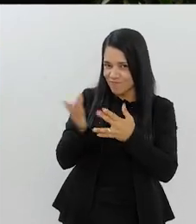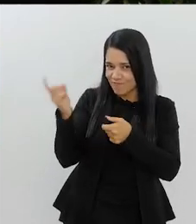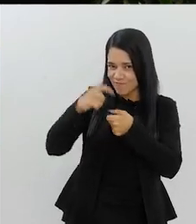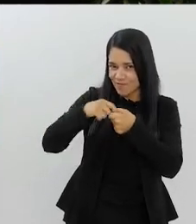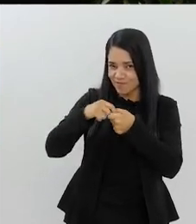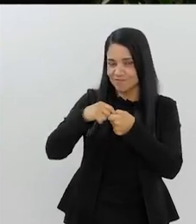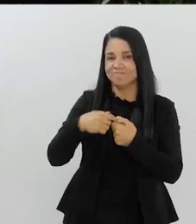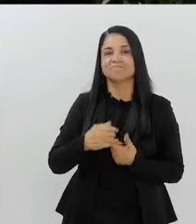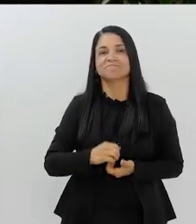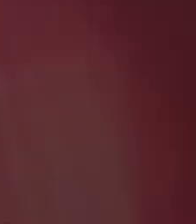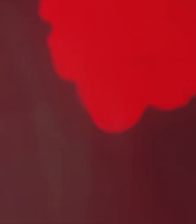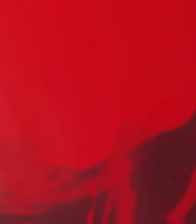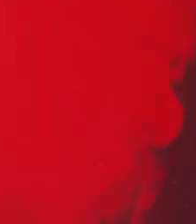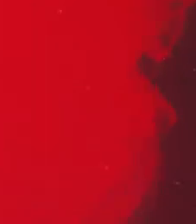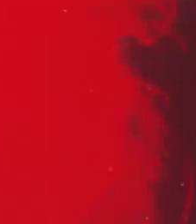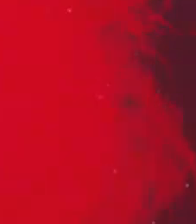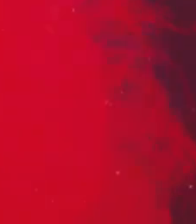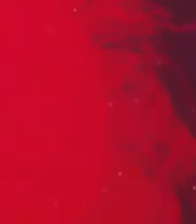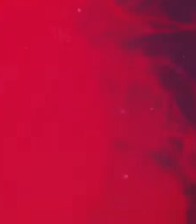parte do Arena Esportiva.